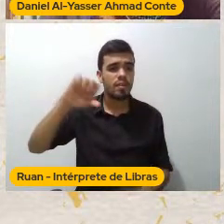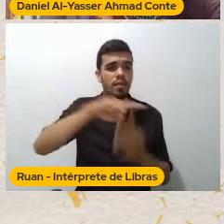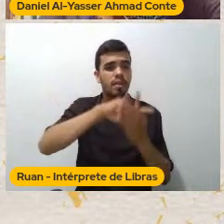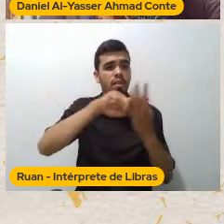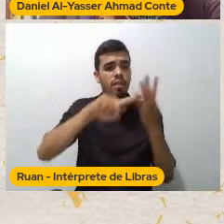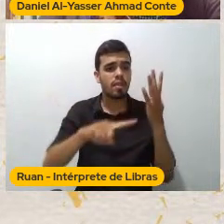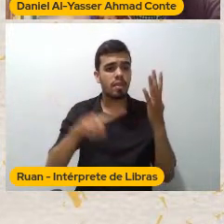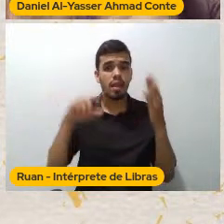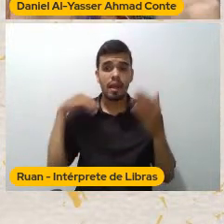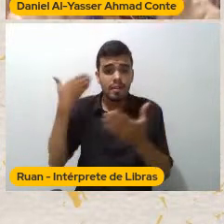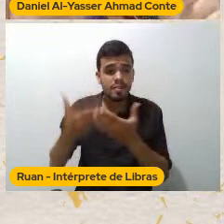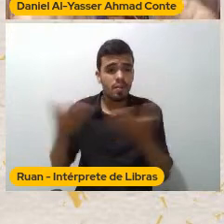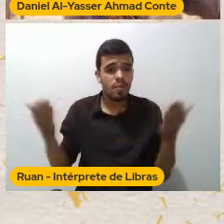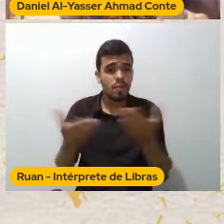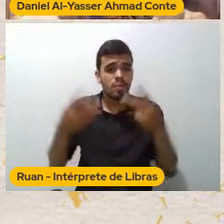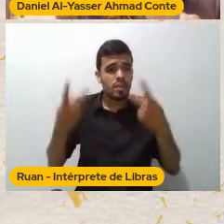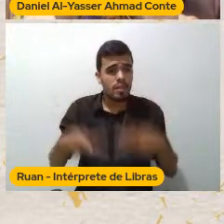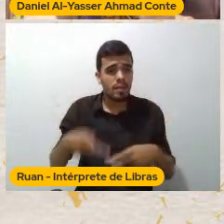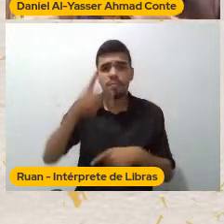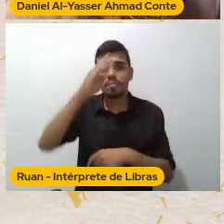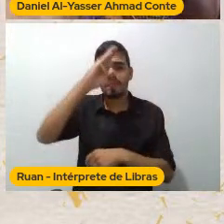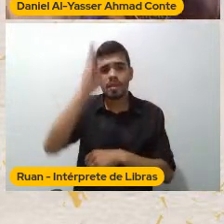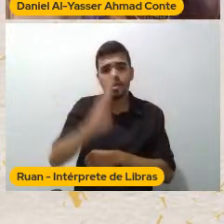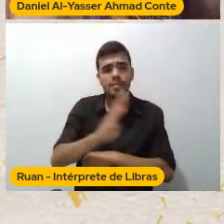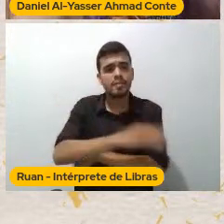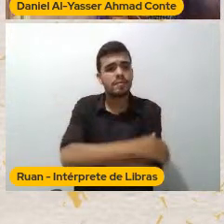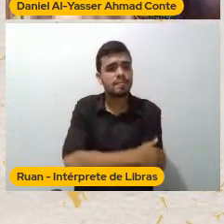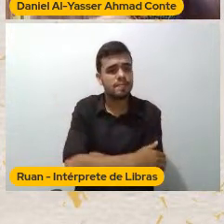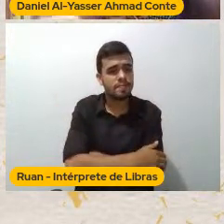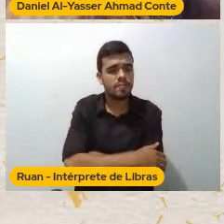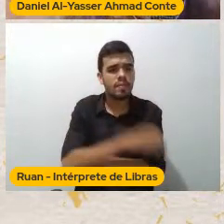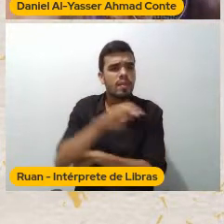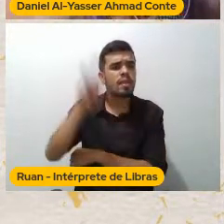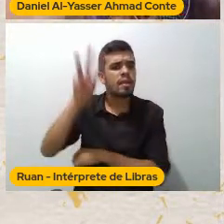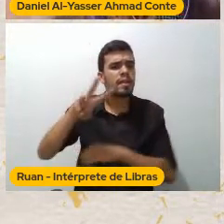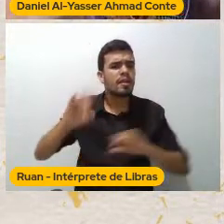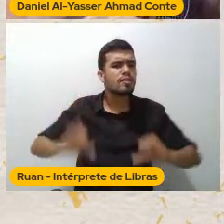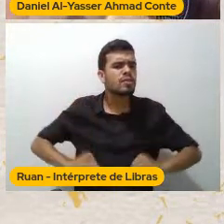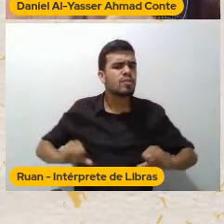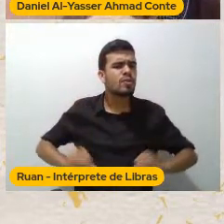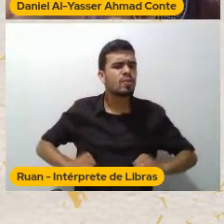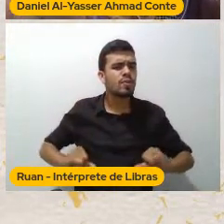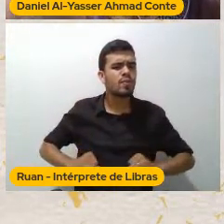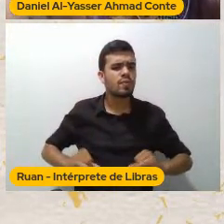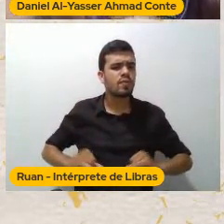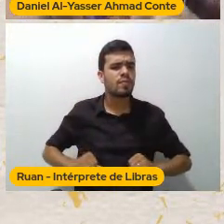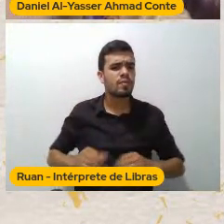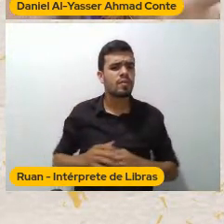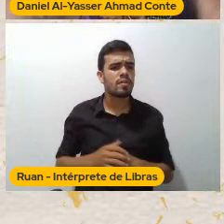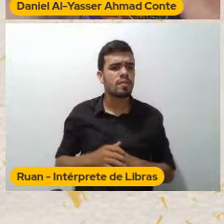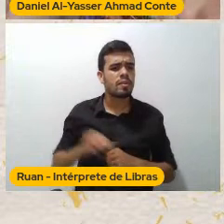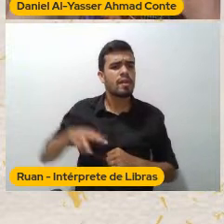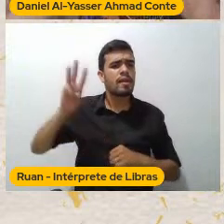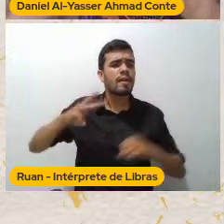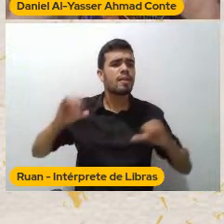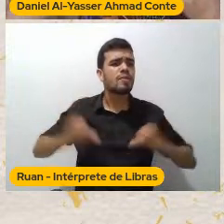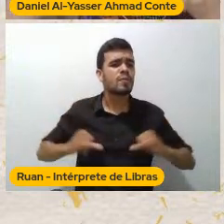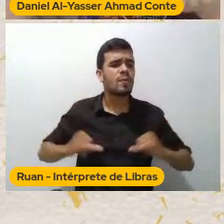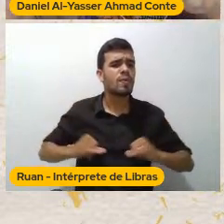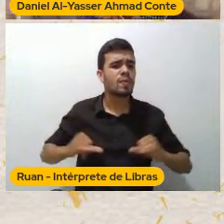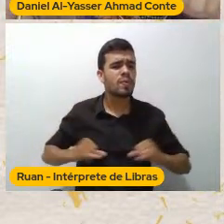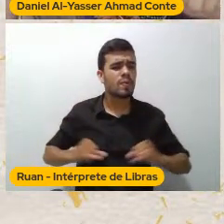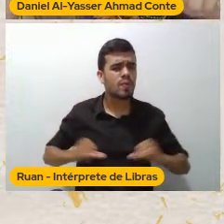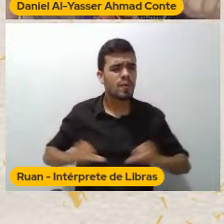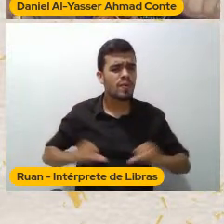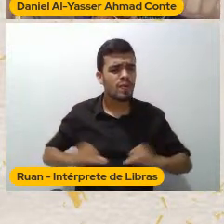isso? É aquele sujeito Que está lá Naquela lâmina lá de cima Vocês lembram? Que tinha uma